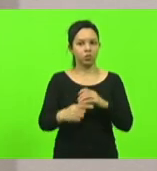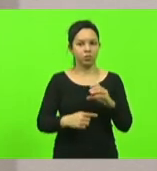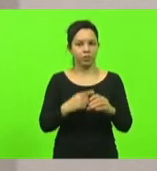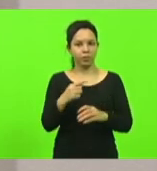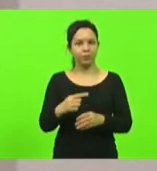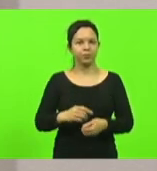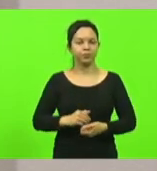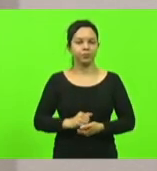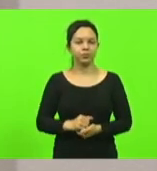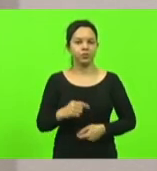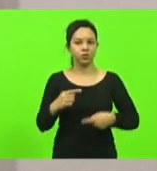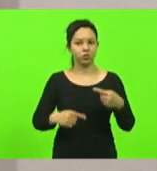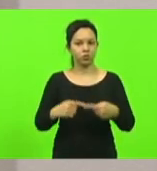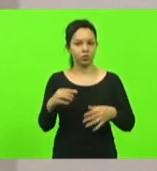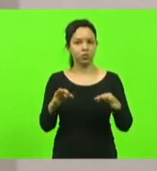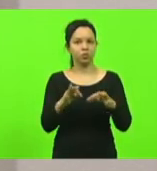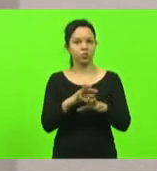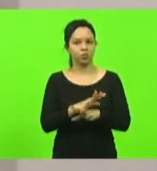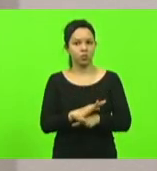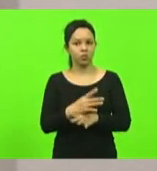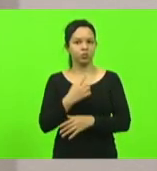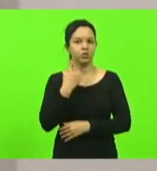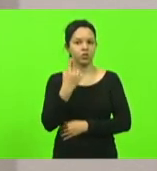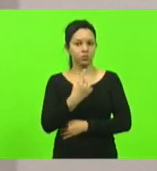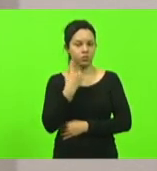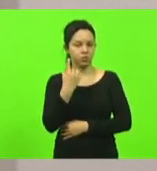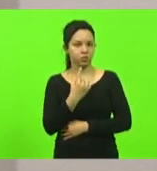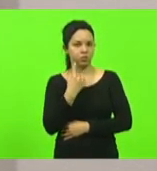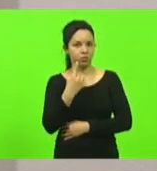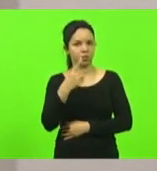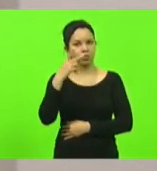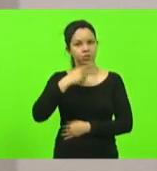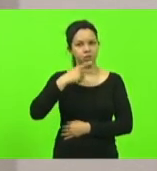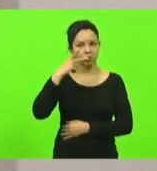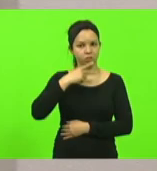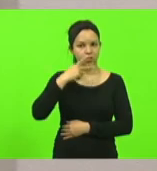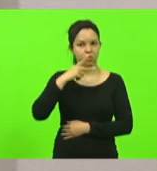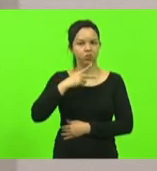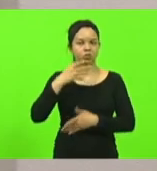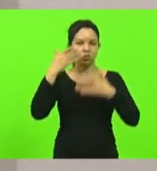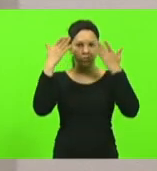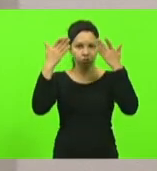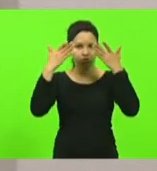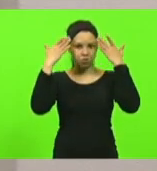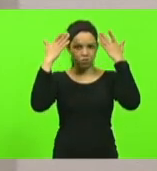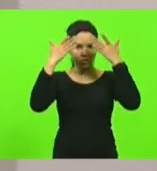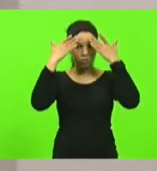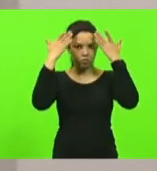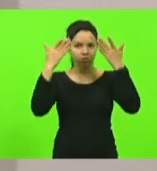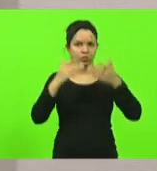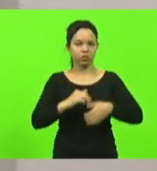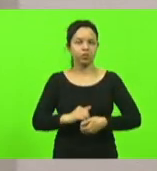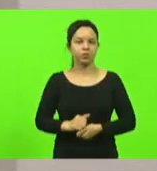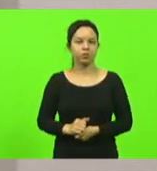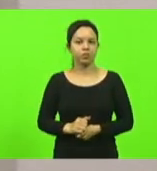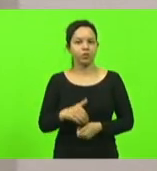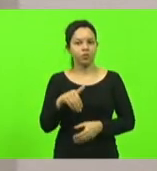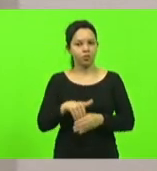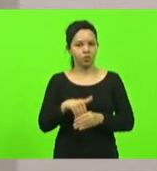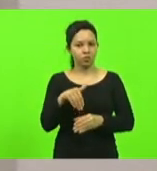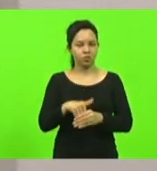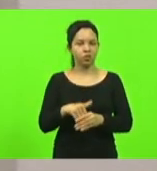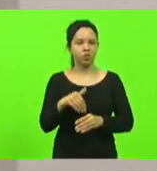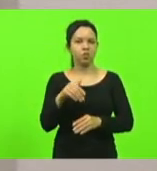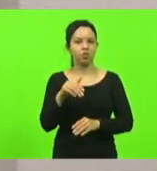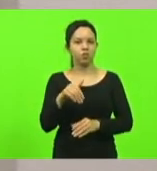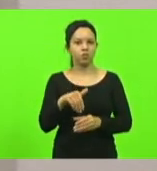Após ser discutido pelos Srs. Deputados, Kennedy Nunes e José Milton Schaeffer, foi submetido à votação e mantido o veto